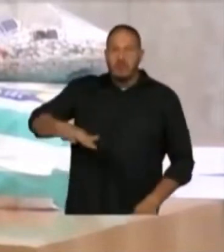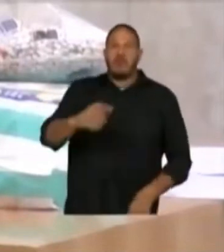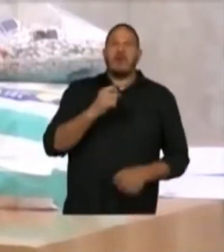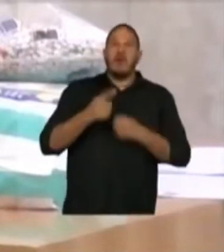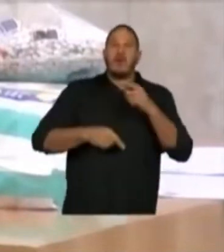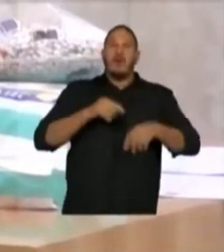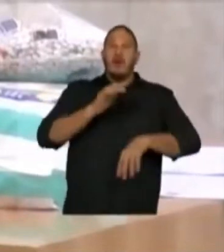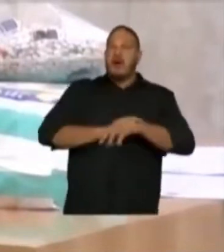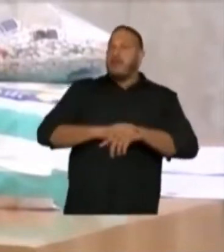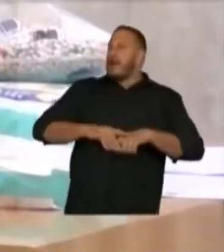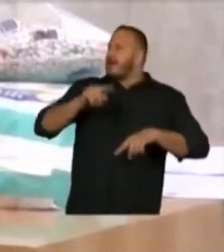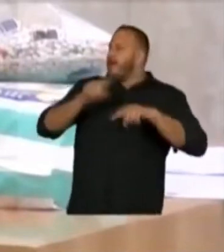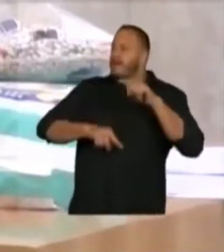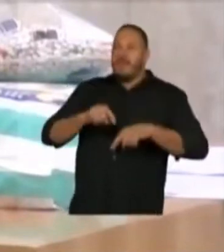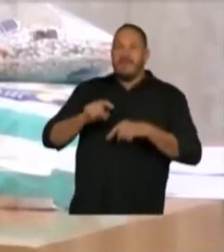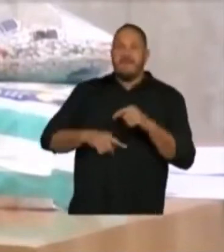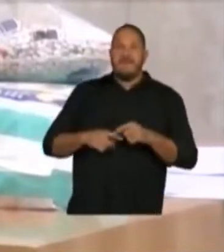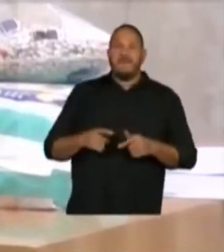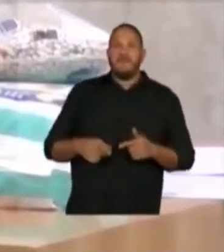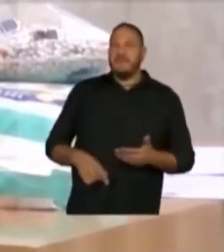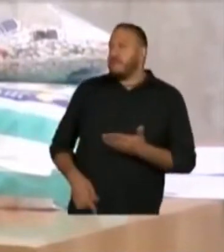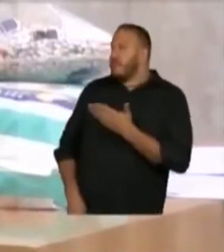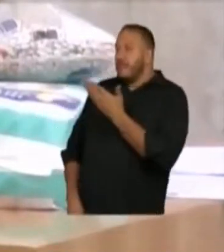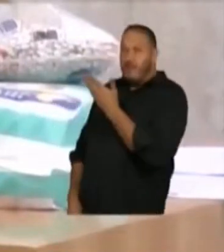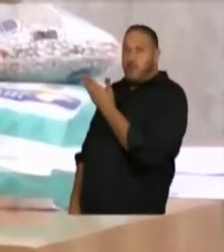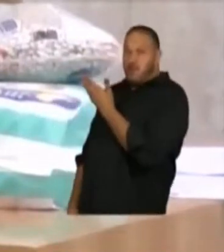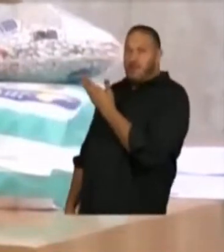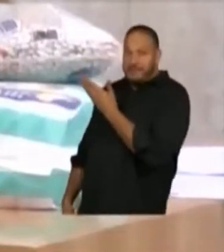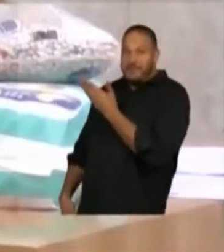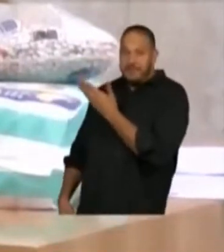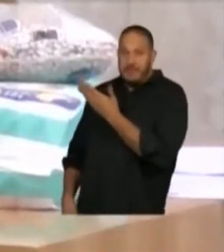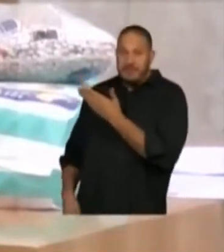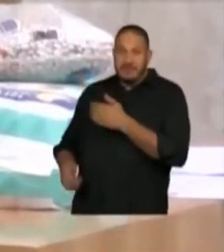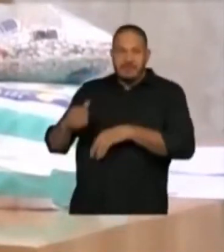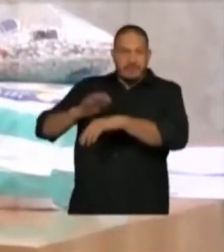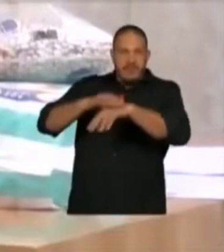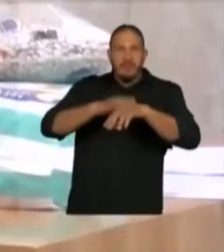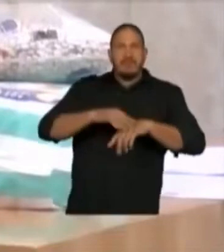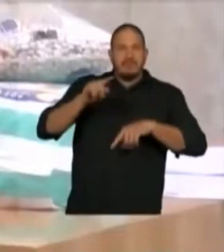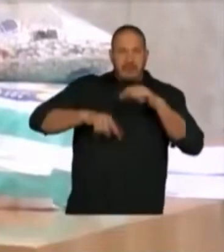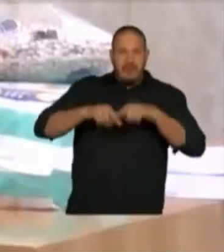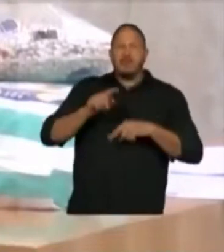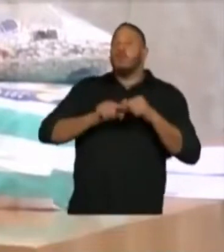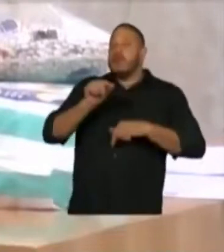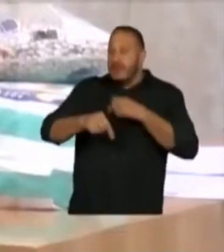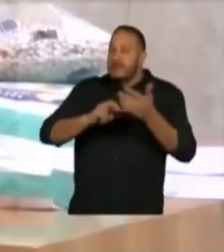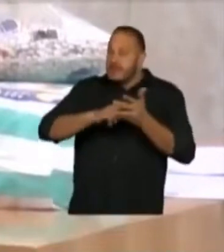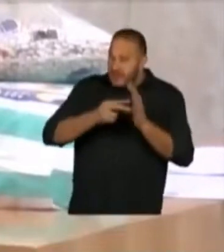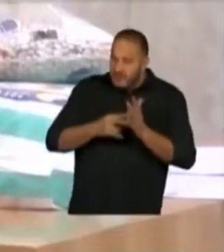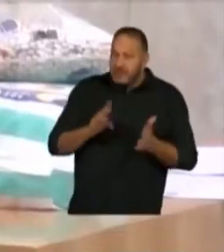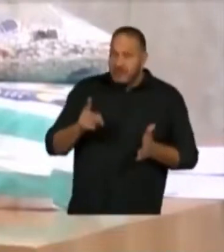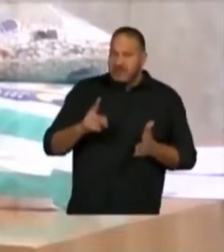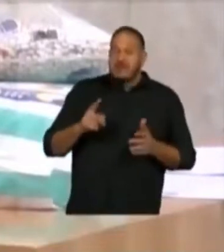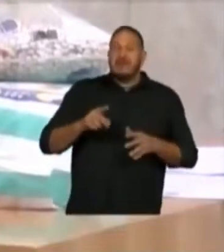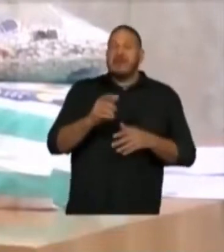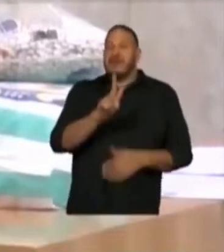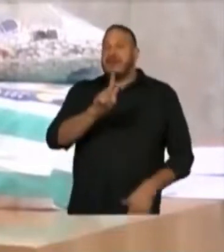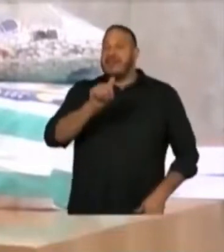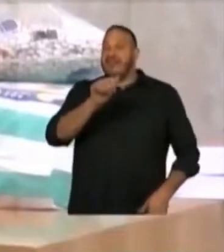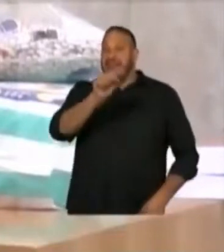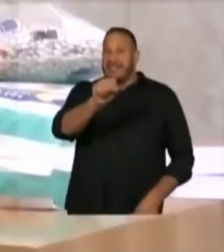itens, para os senhores entenderem, mas aqui, o que equivale de gás,